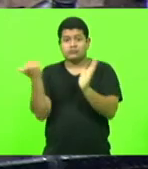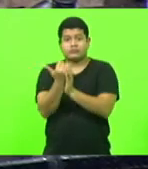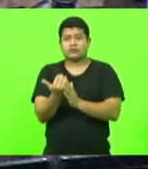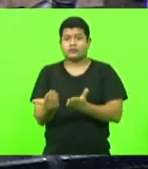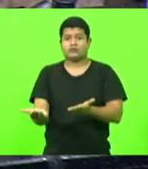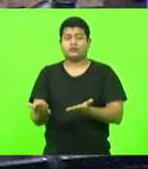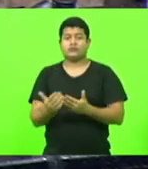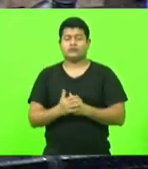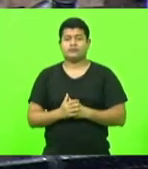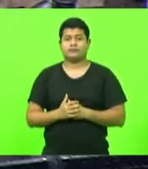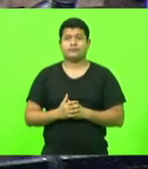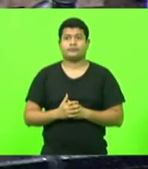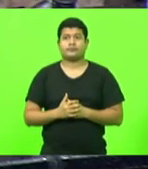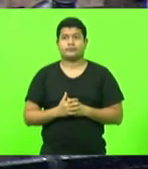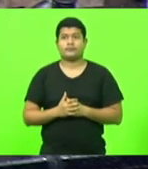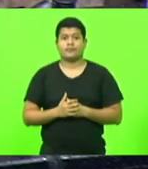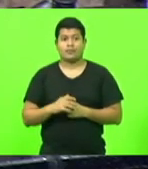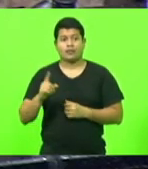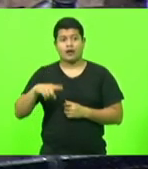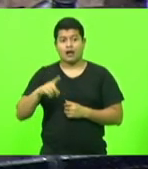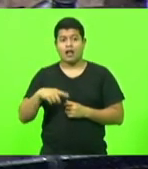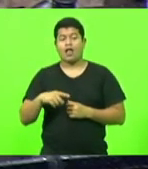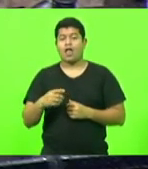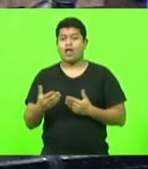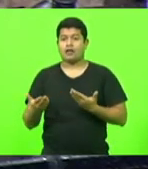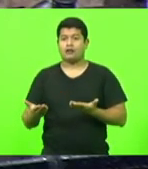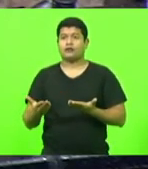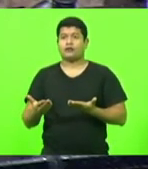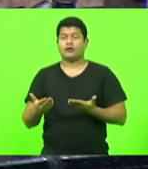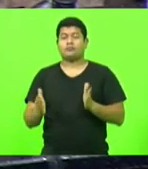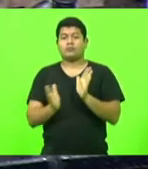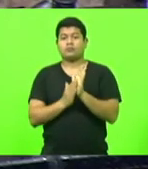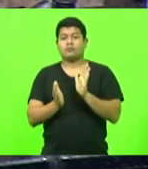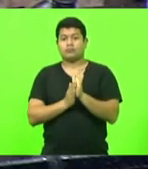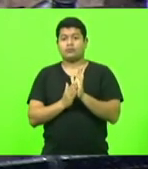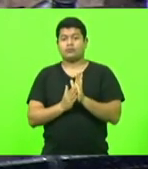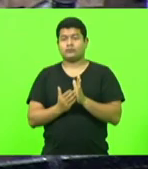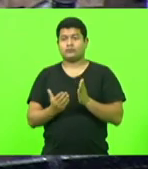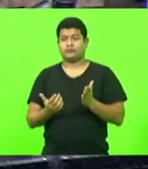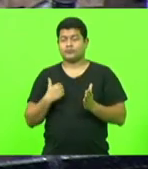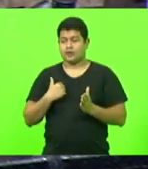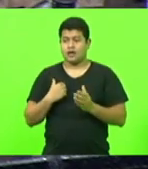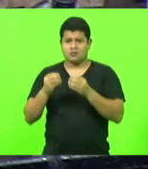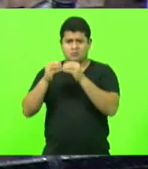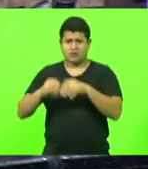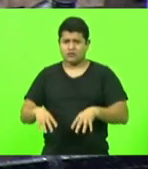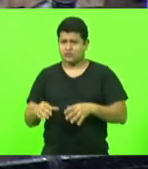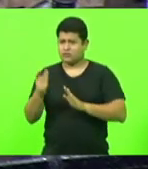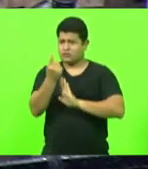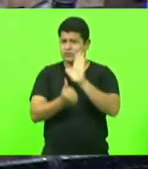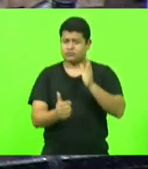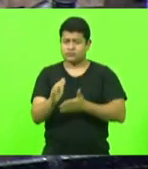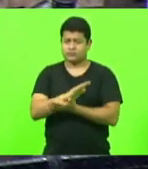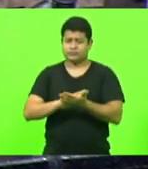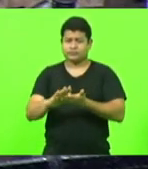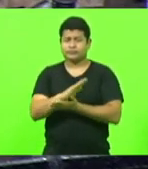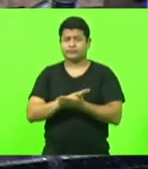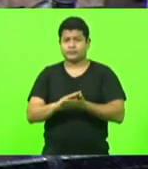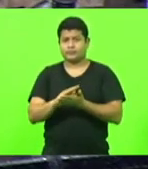E é isso que a nossa proposta da linear constitucional, que não fere o orçamento, faz,